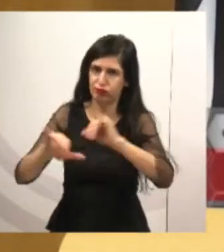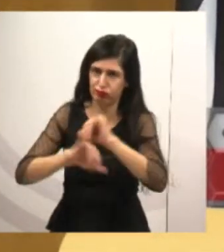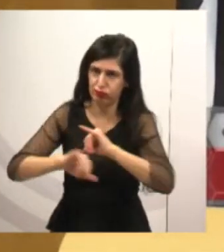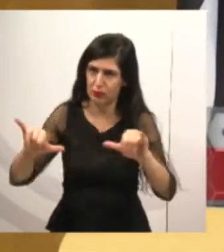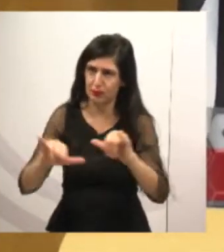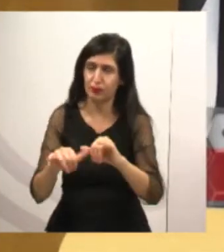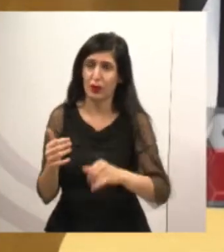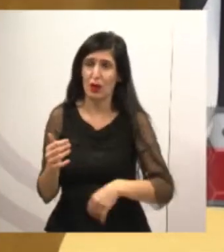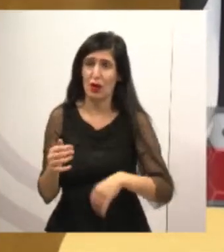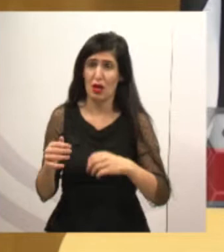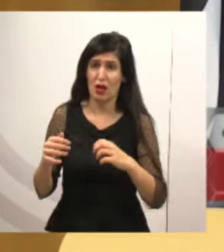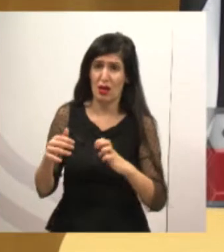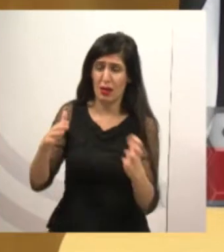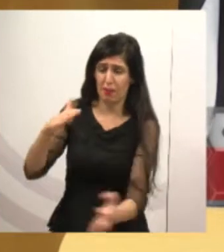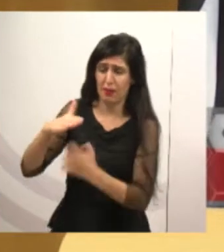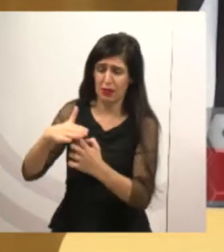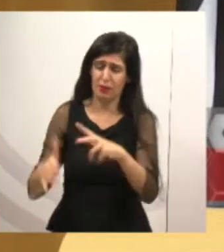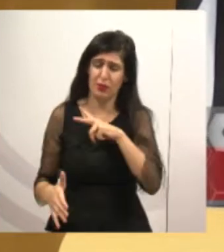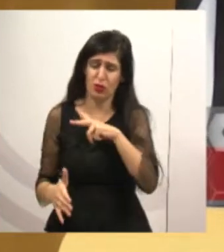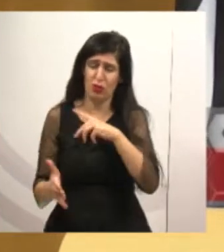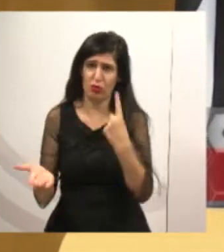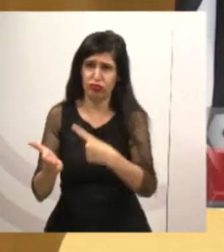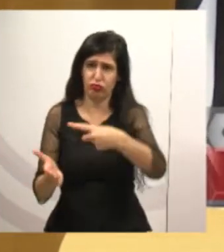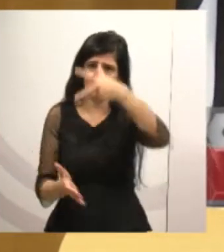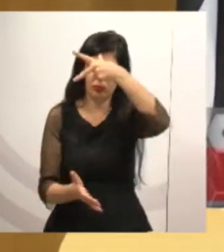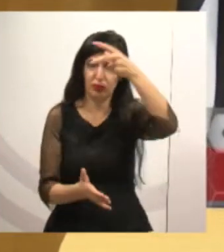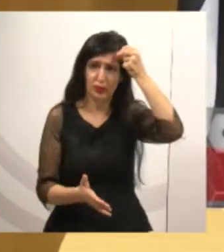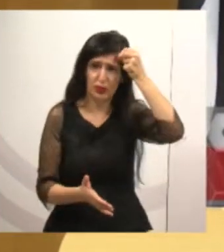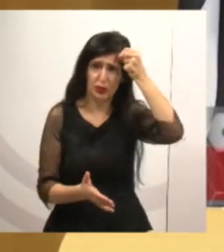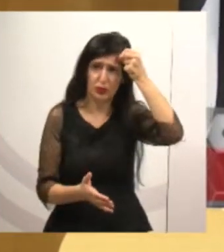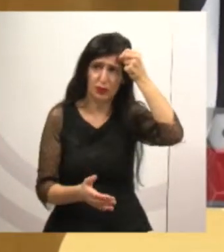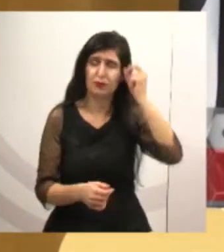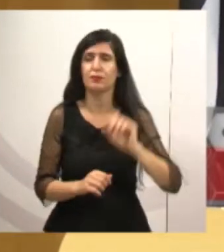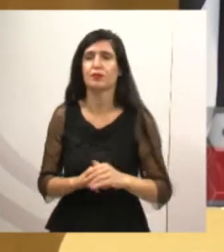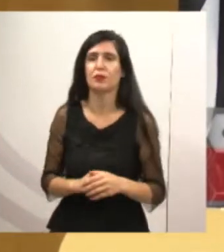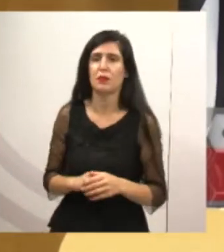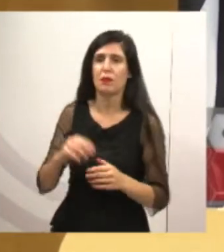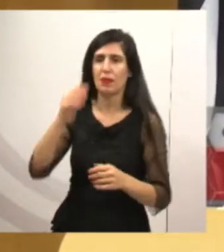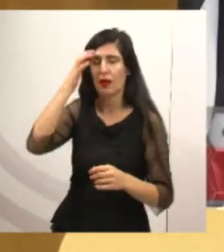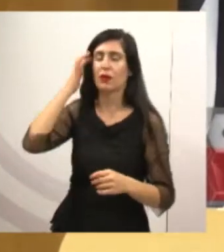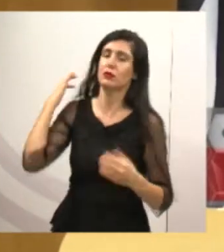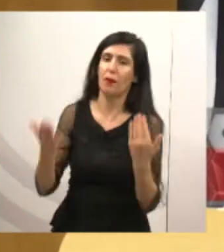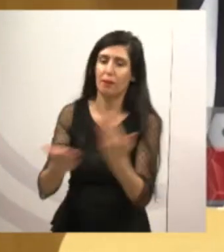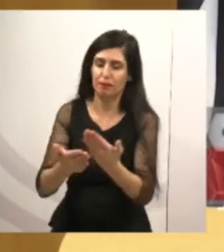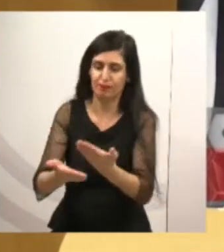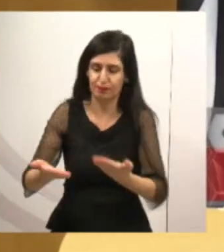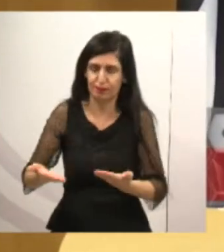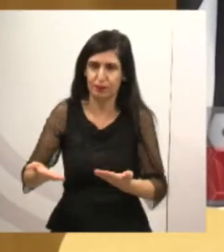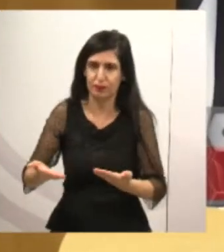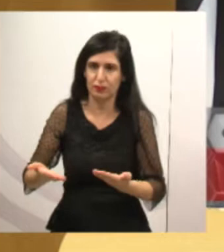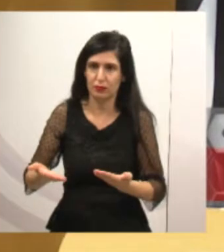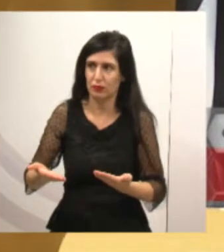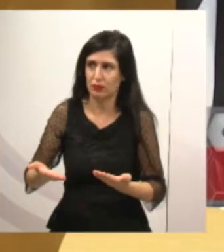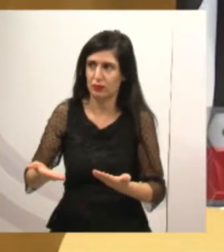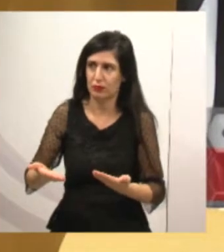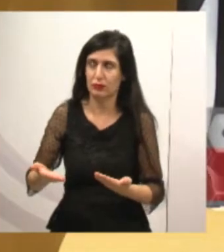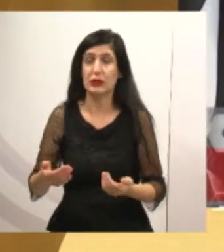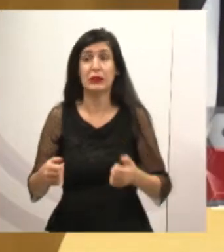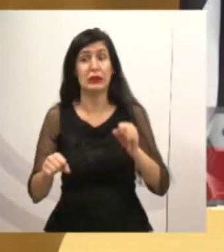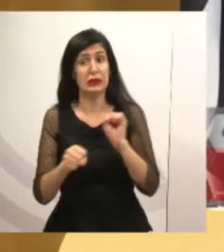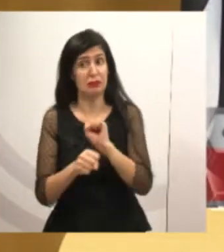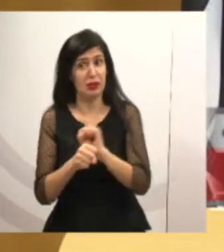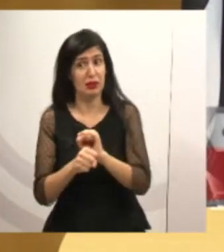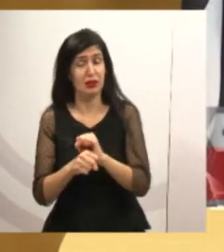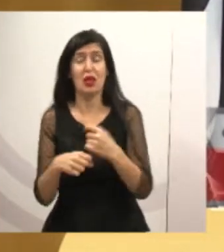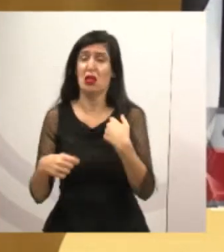Então acredito que em mais uma semana aí nós tenhas várias lombadas de novo implantadas na nossa cidade. Eu também